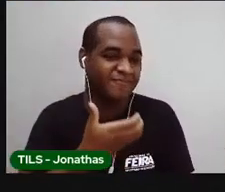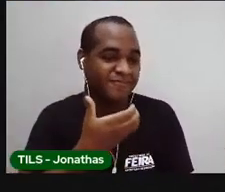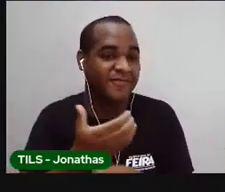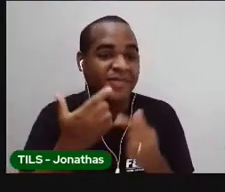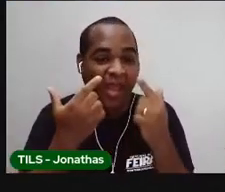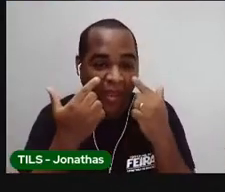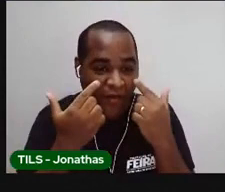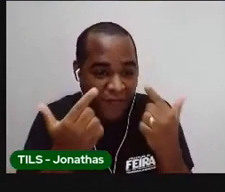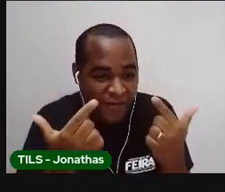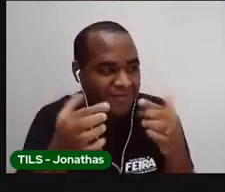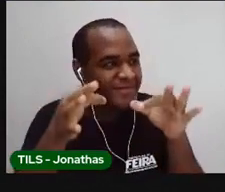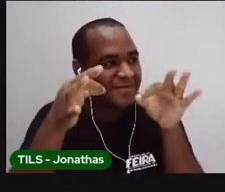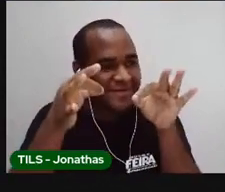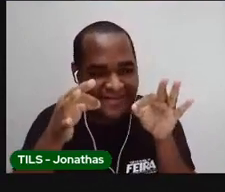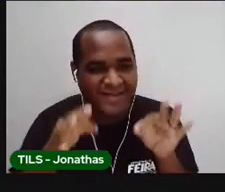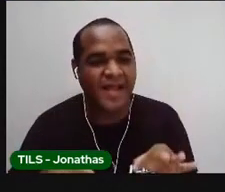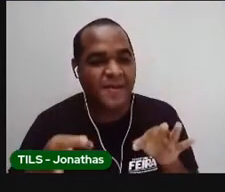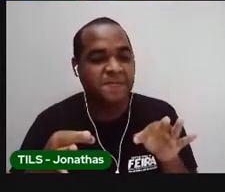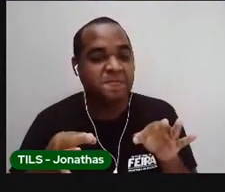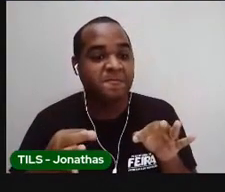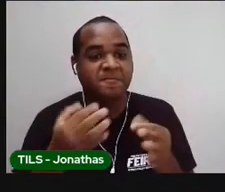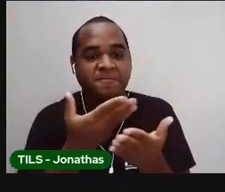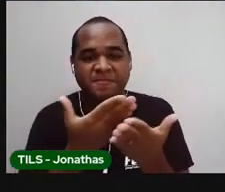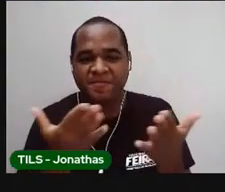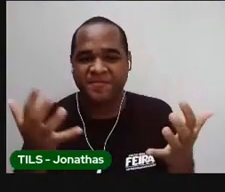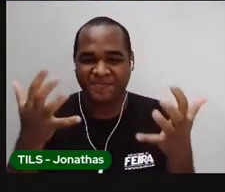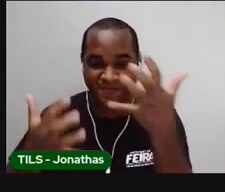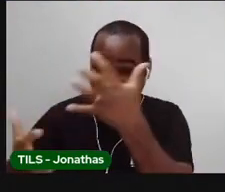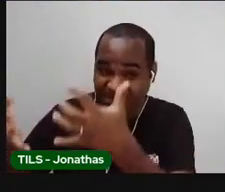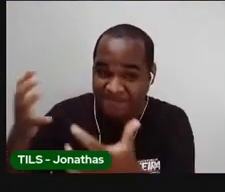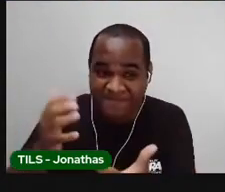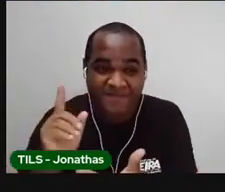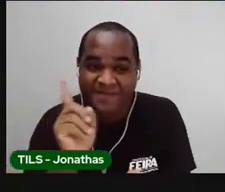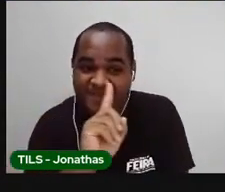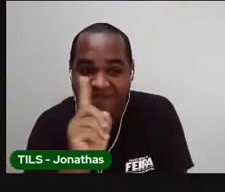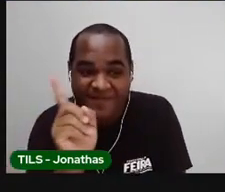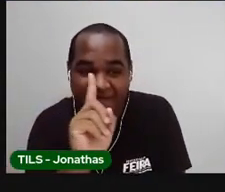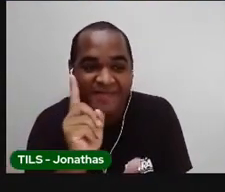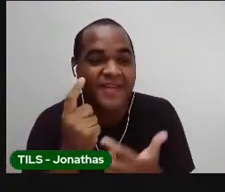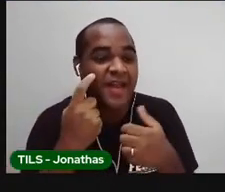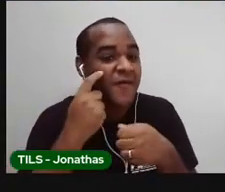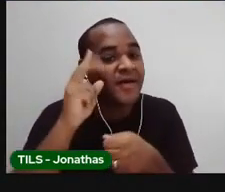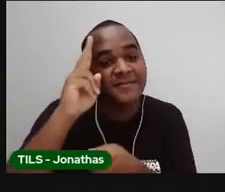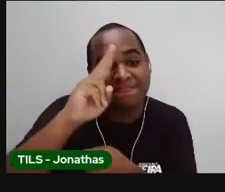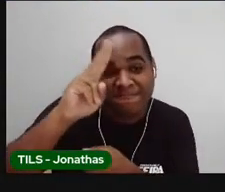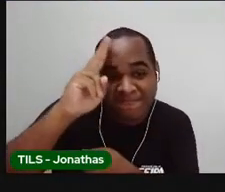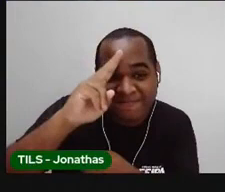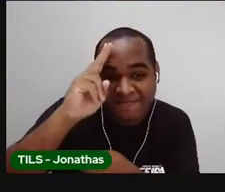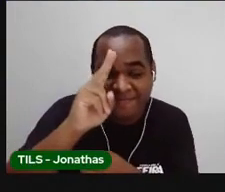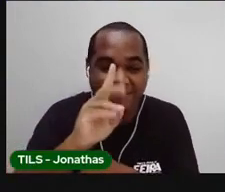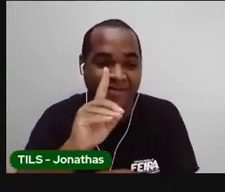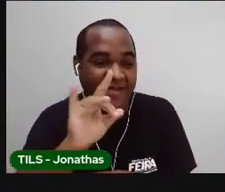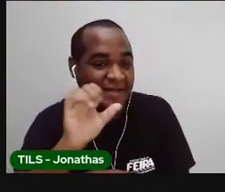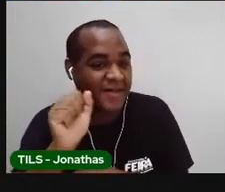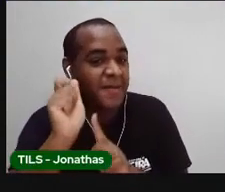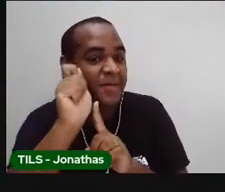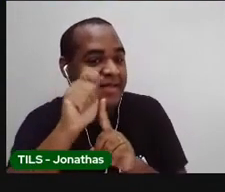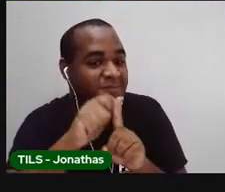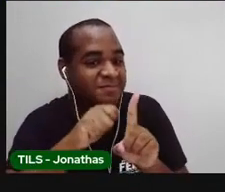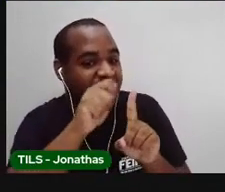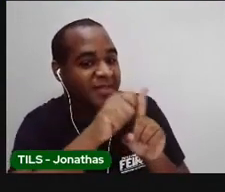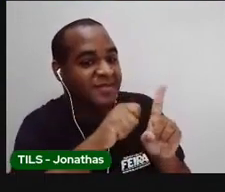Viu que deu certinho? Você não vai se perder mais. Quando você não lembrar quantos dias tem o mês,